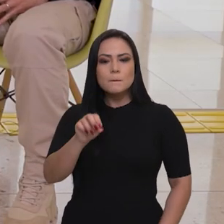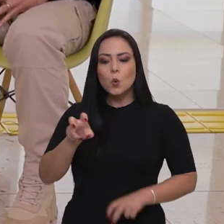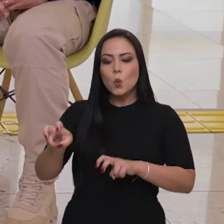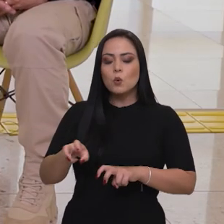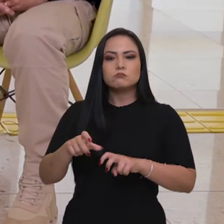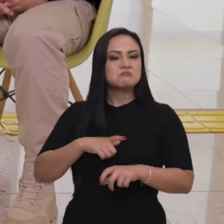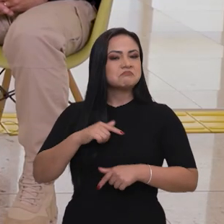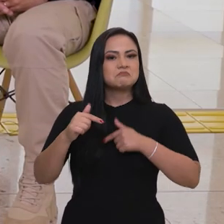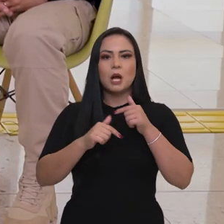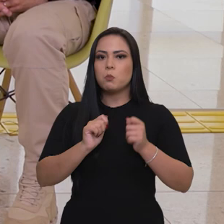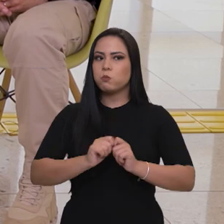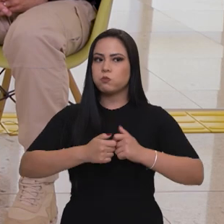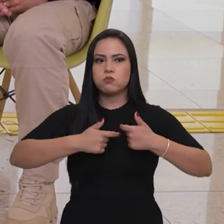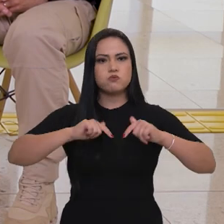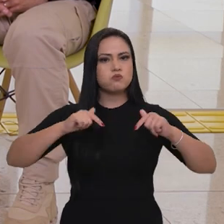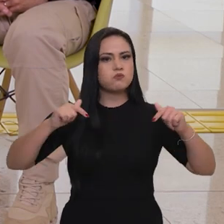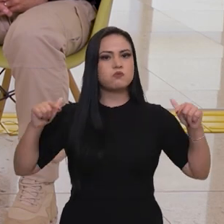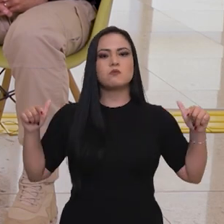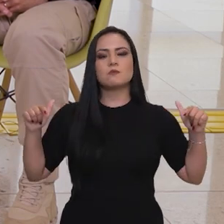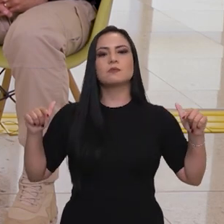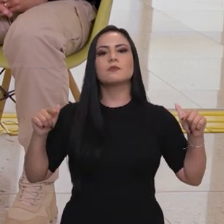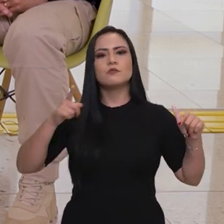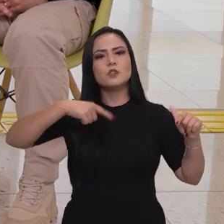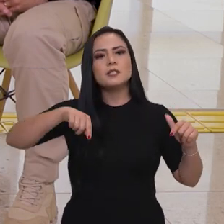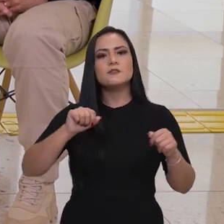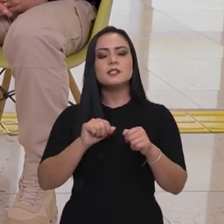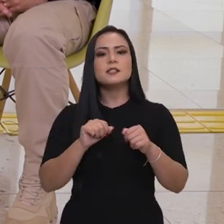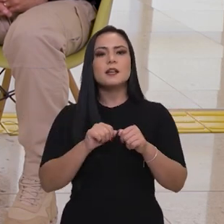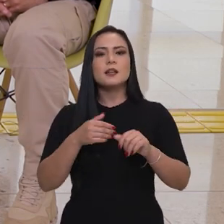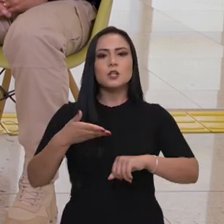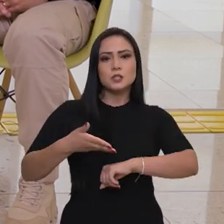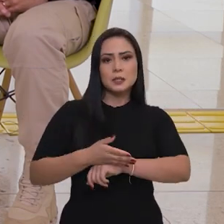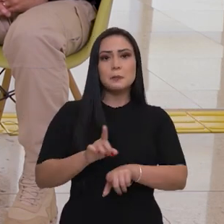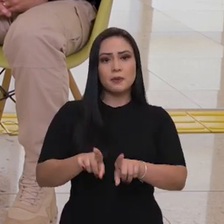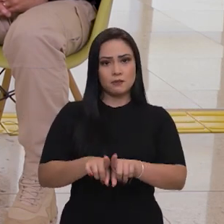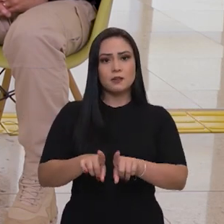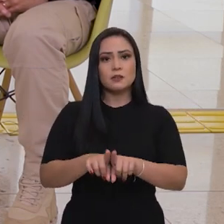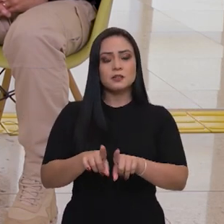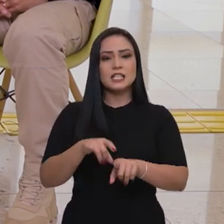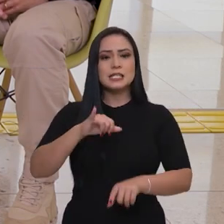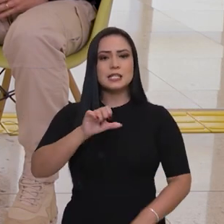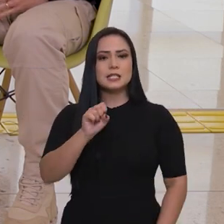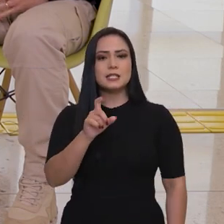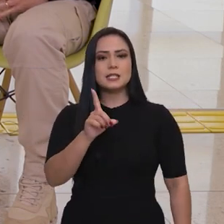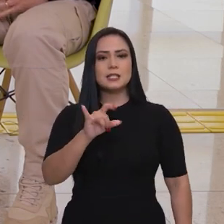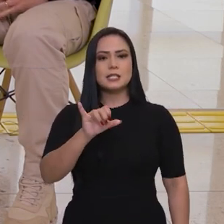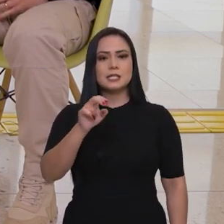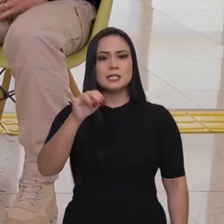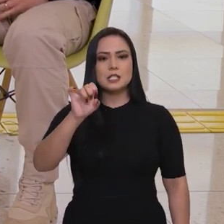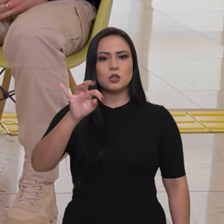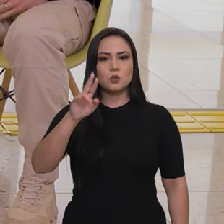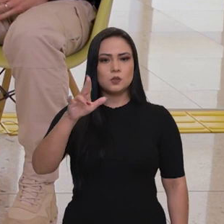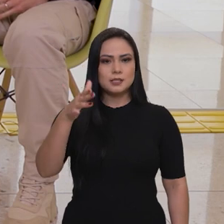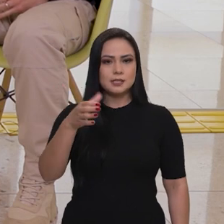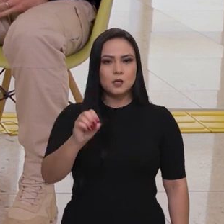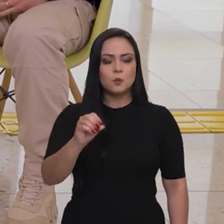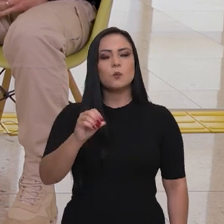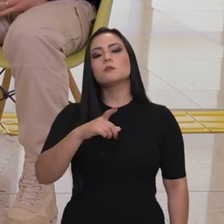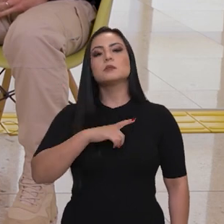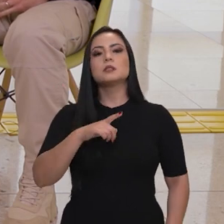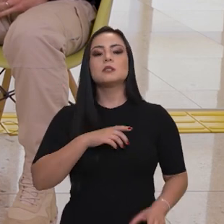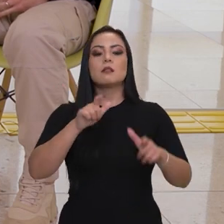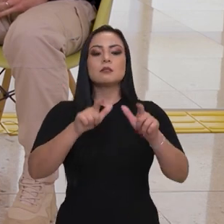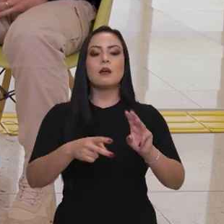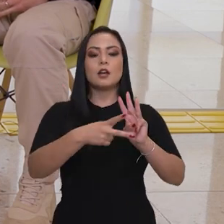Guamá, vocês fizeram a desintrusão também, não Também a desintrusão em terra indígena e fizemos também, estamos